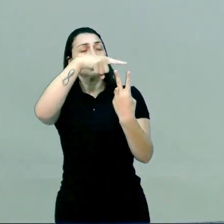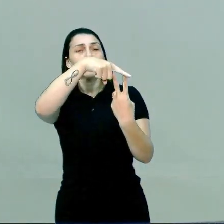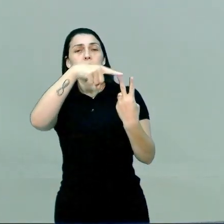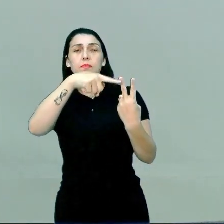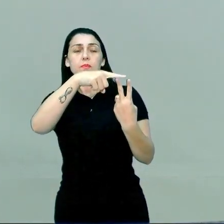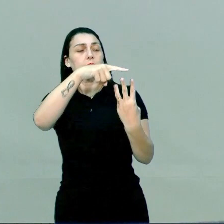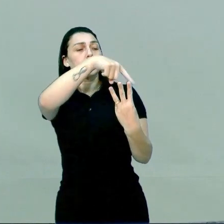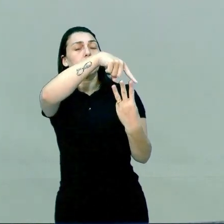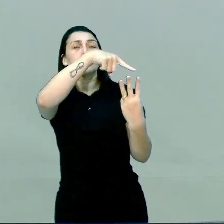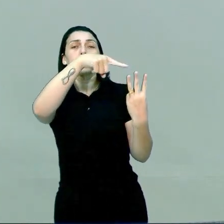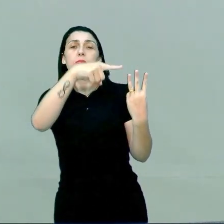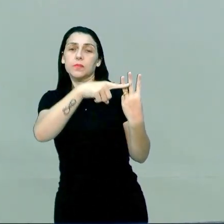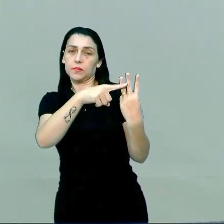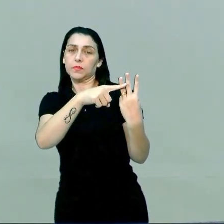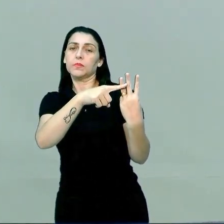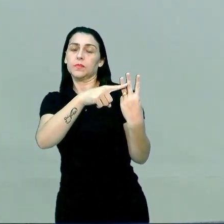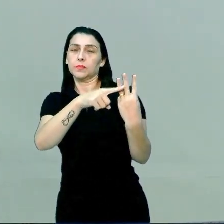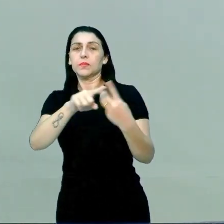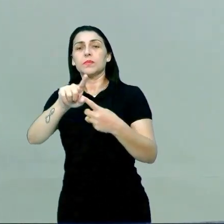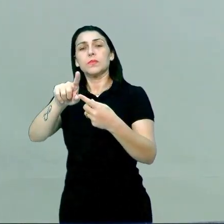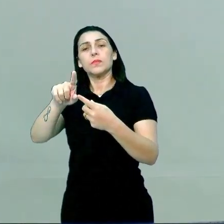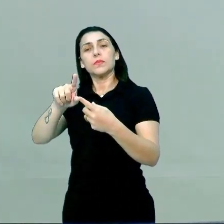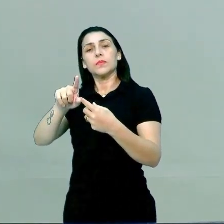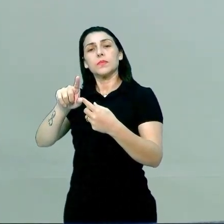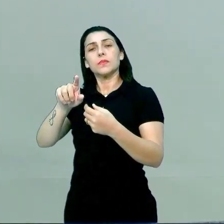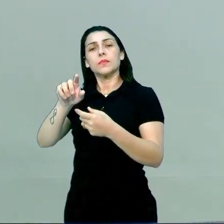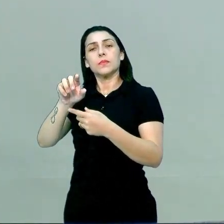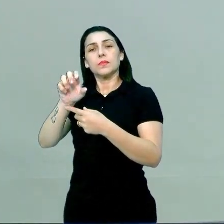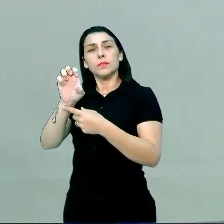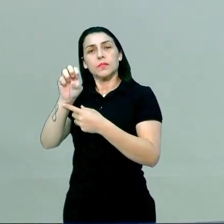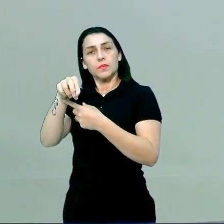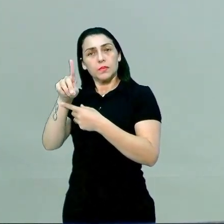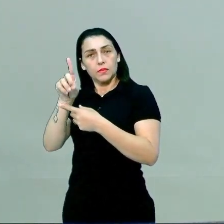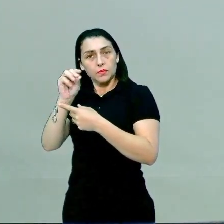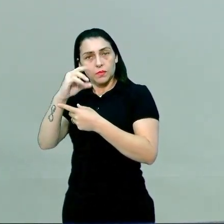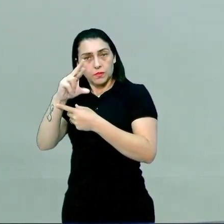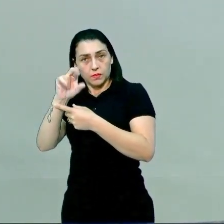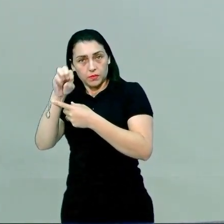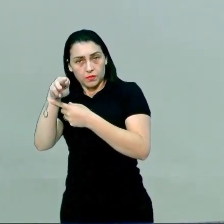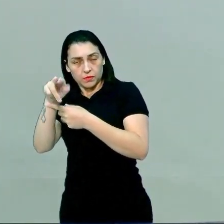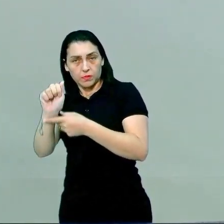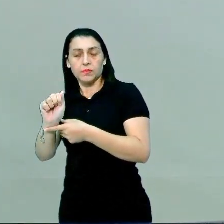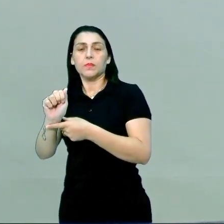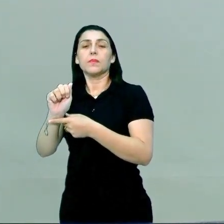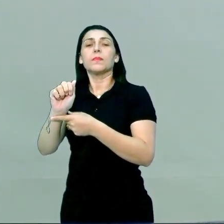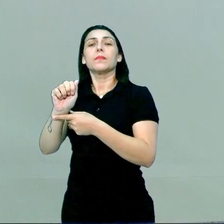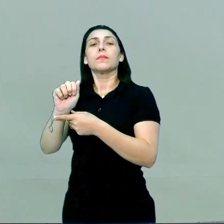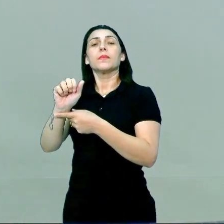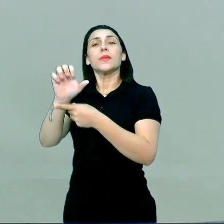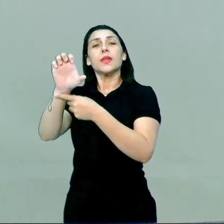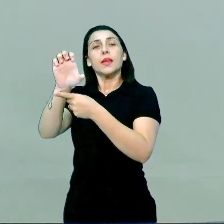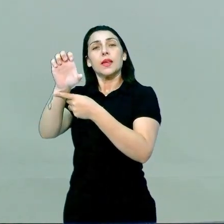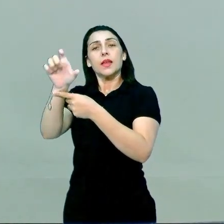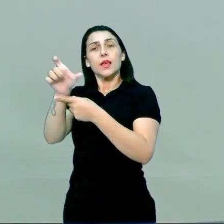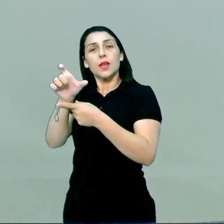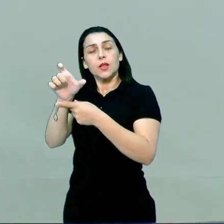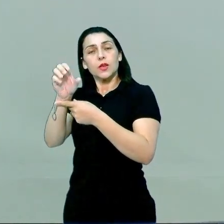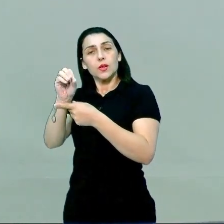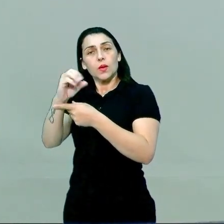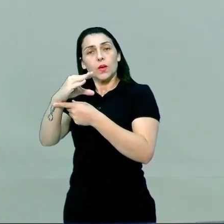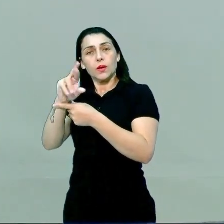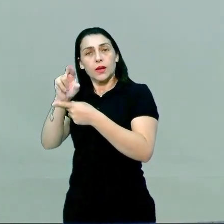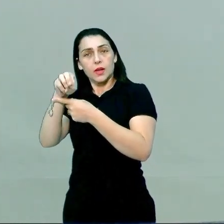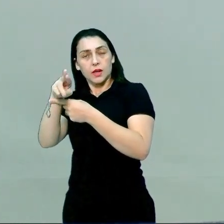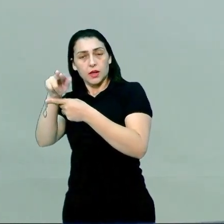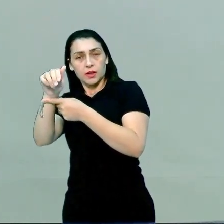Então, temos três tipos de glândulas. Temos as glândulas endócrinas, temos as glândulas exócrinas e